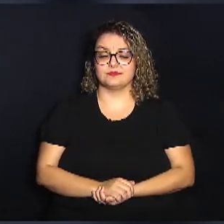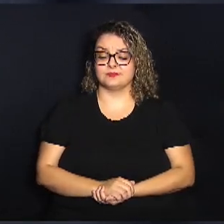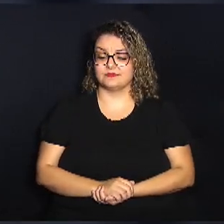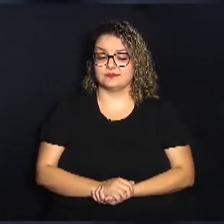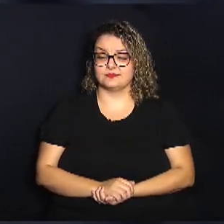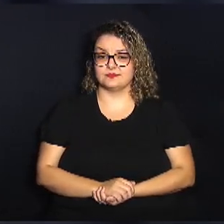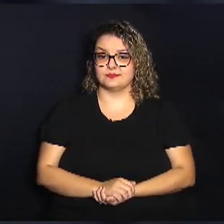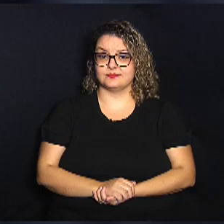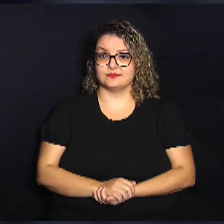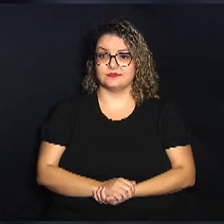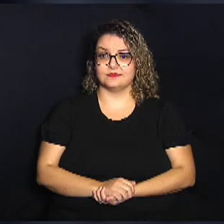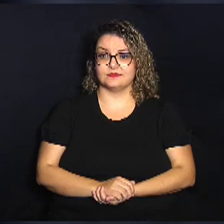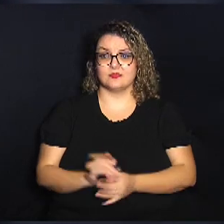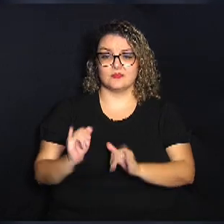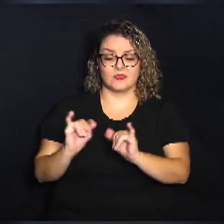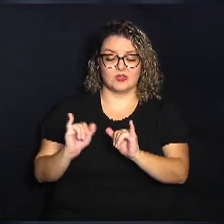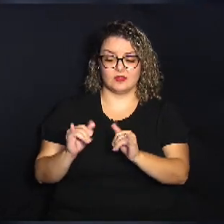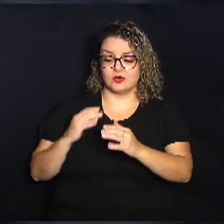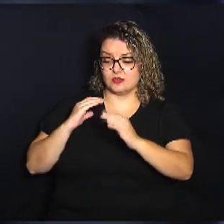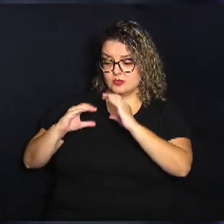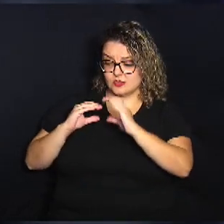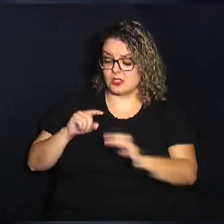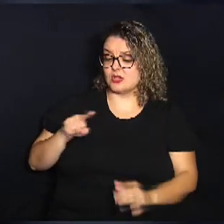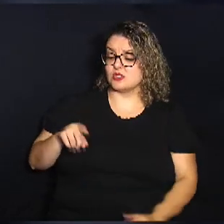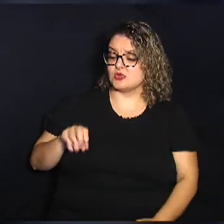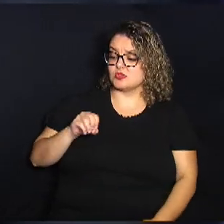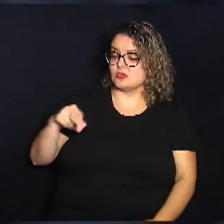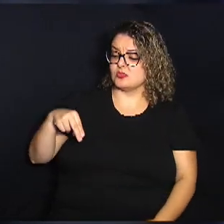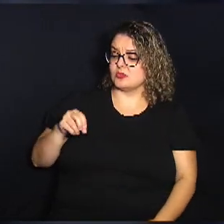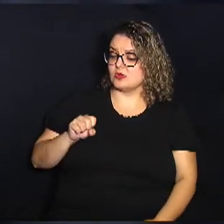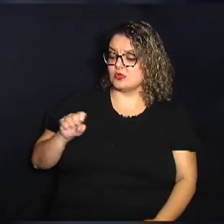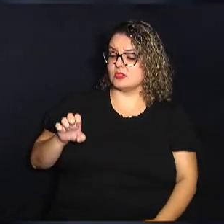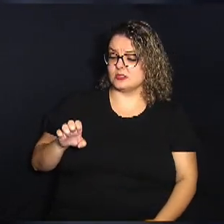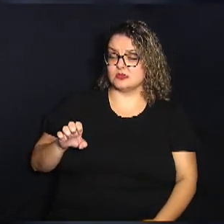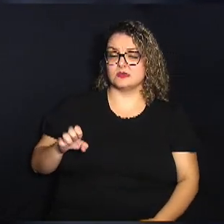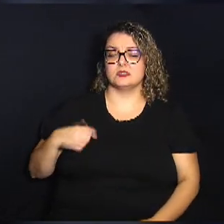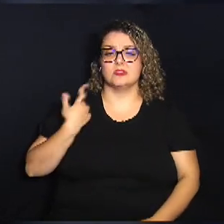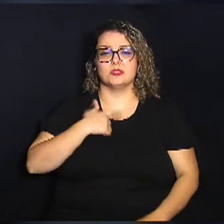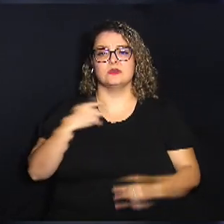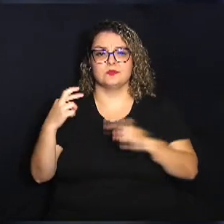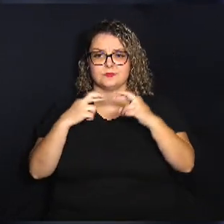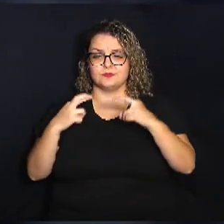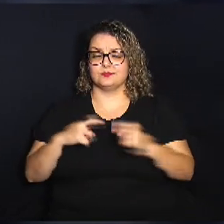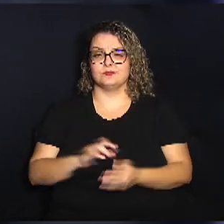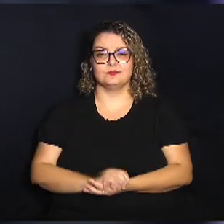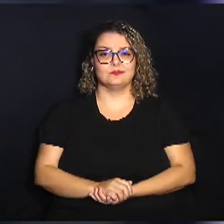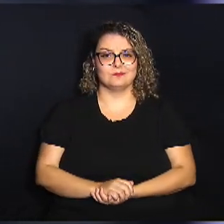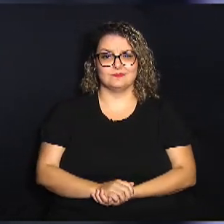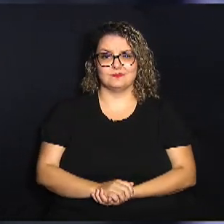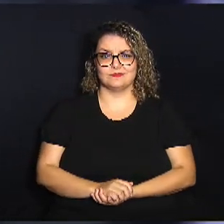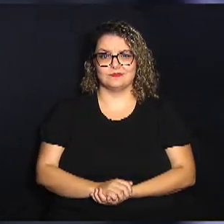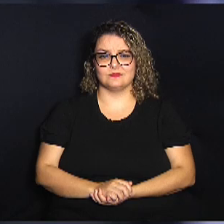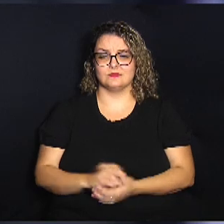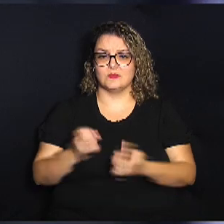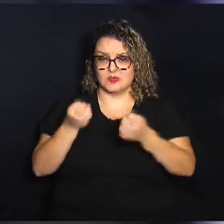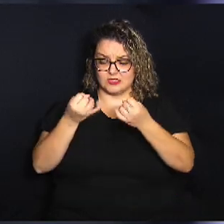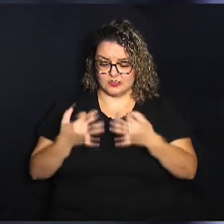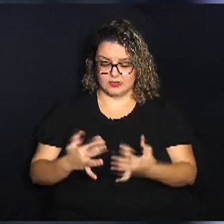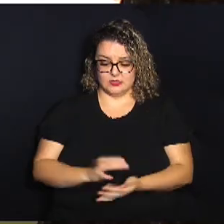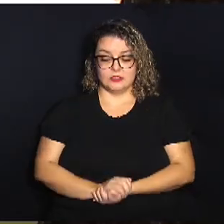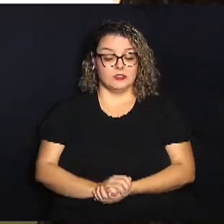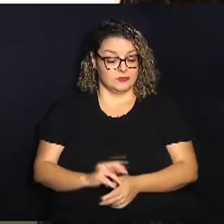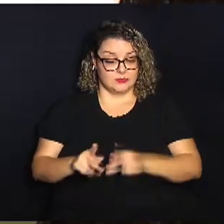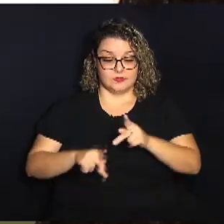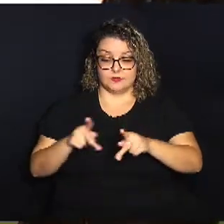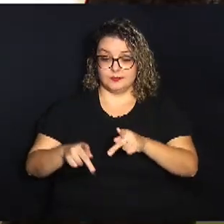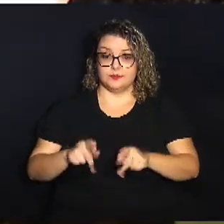que acionar primeiramente, informar, comunicar, zoonoses, né? Que, nós averiguando essa situação, a gente vai orientar a população,